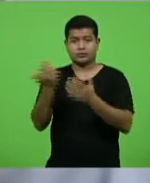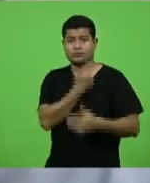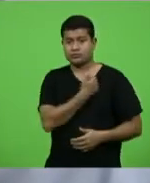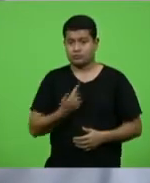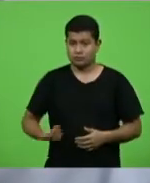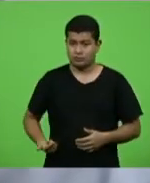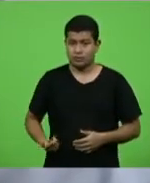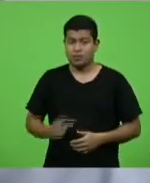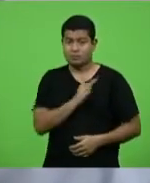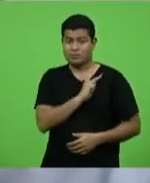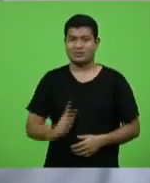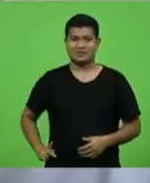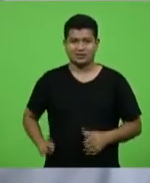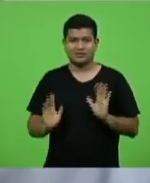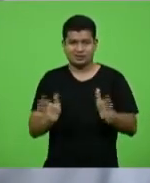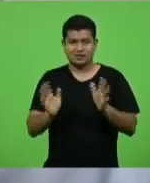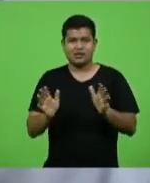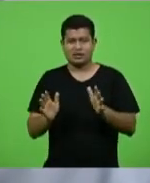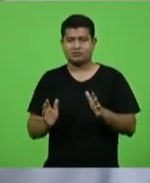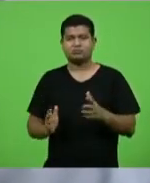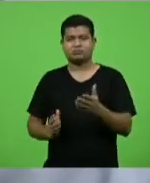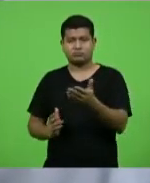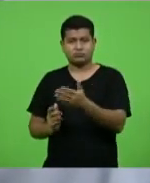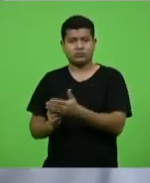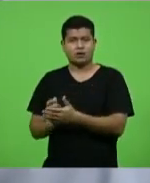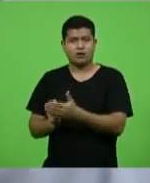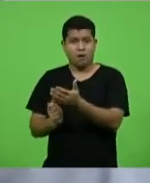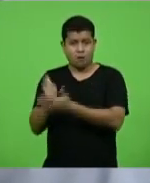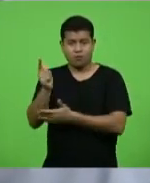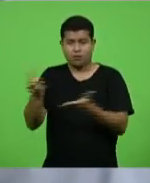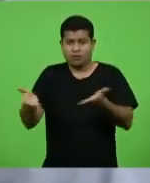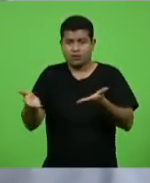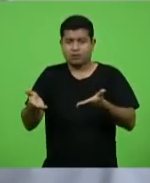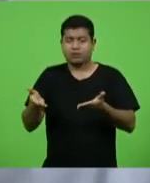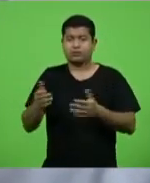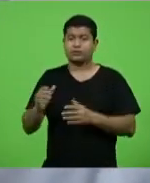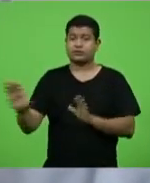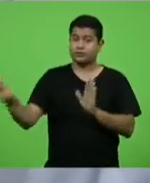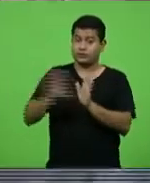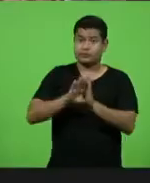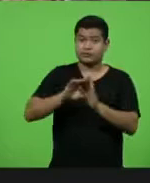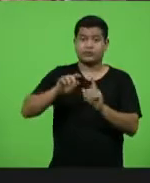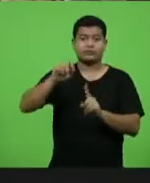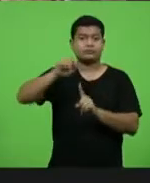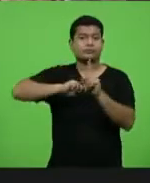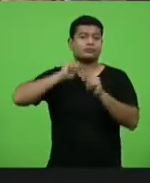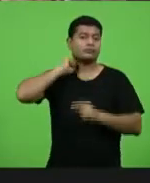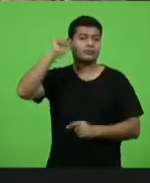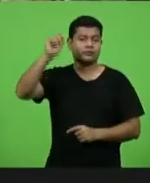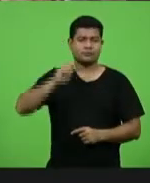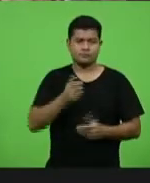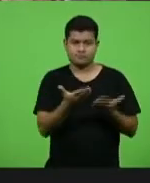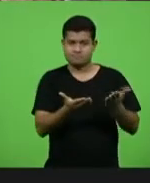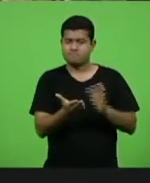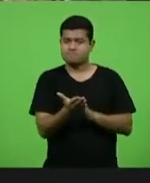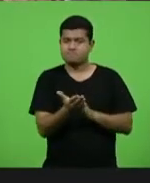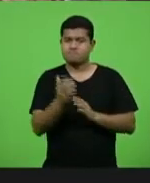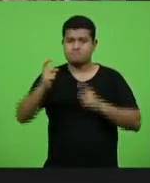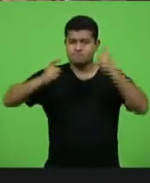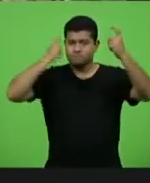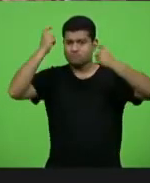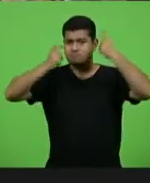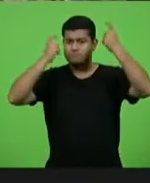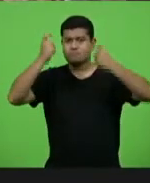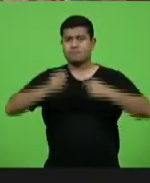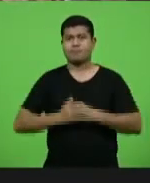deve chegar agora em abril, só para contribuir com a informação e parabéns pela preocupação. Obrigado. Obrigado, deputado Gessé. Obrigado,